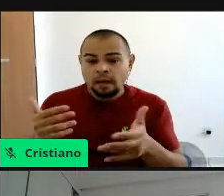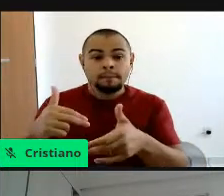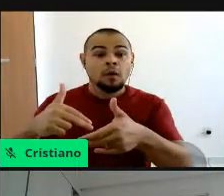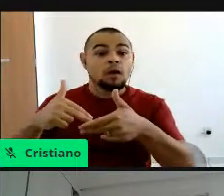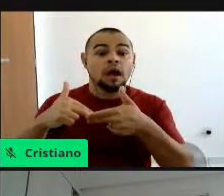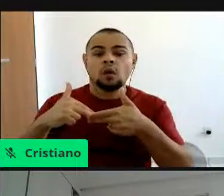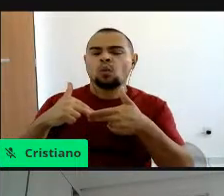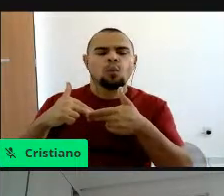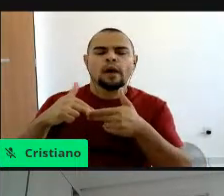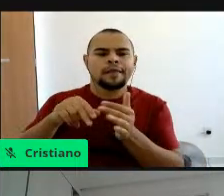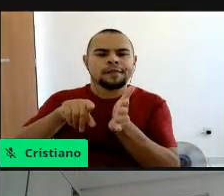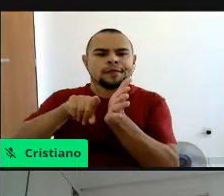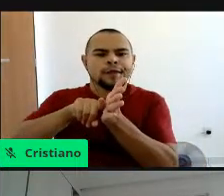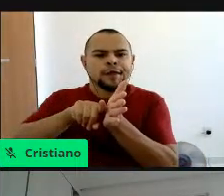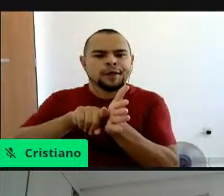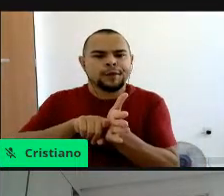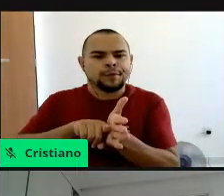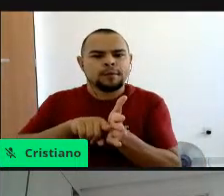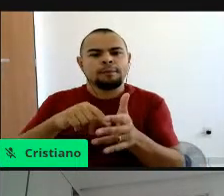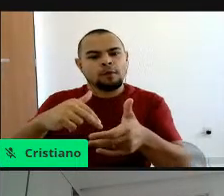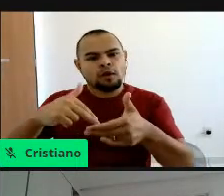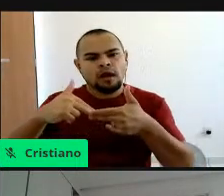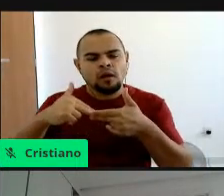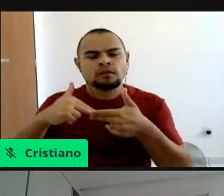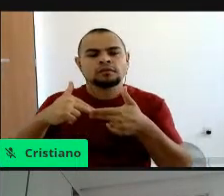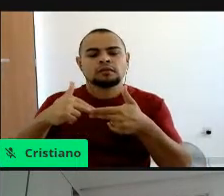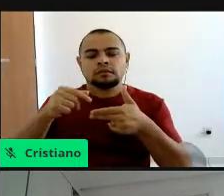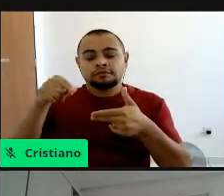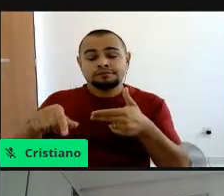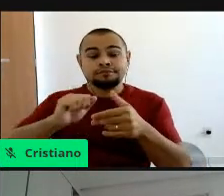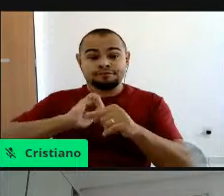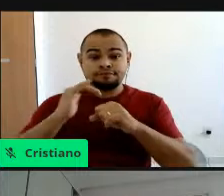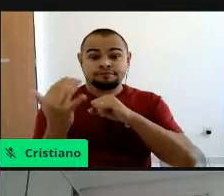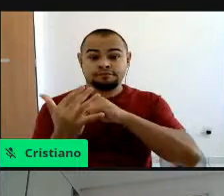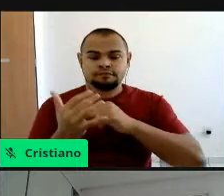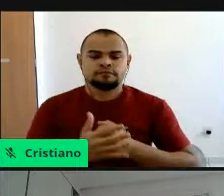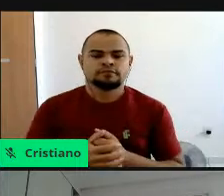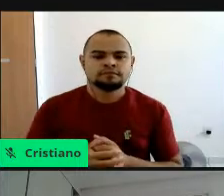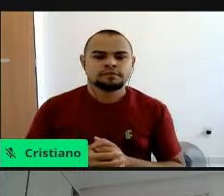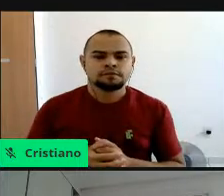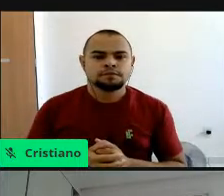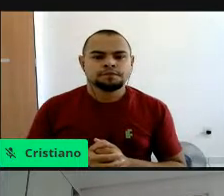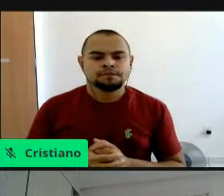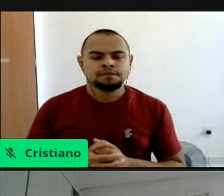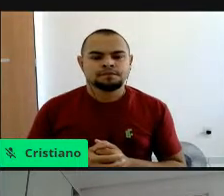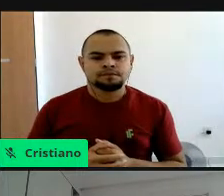reflexo negativo de impacto da pandemia, certo?